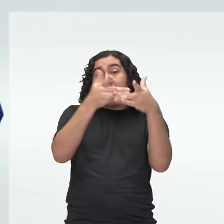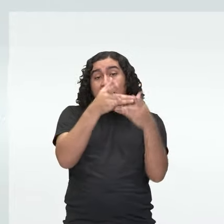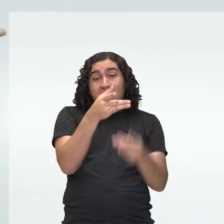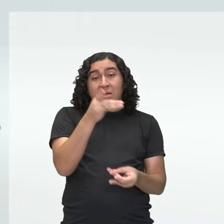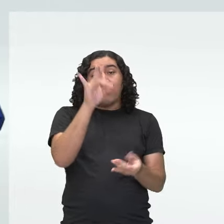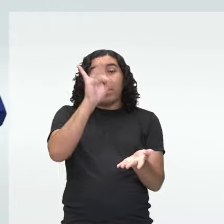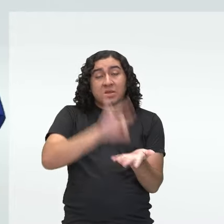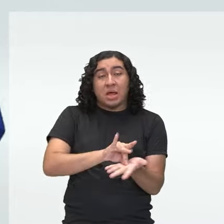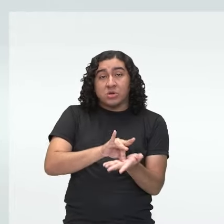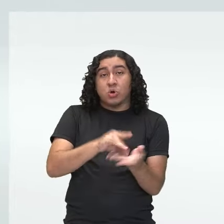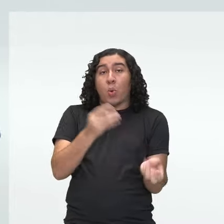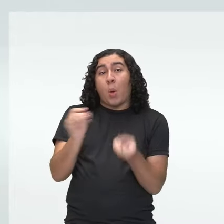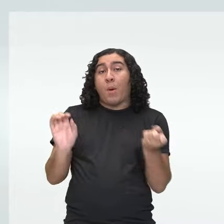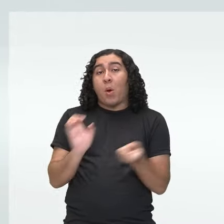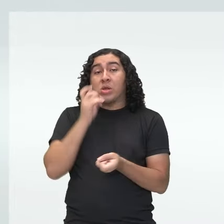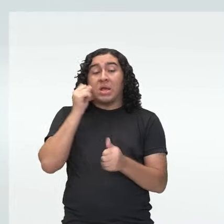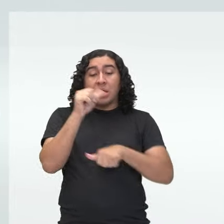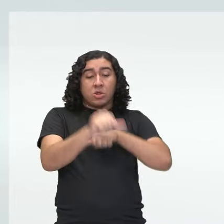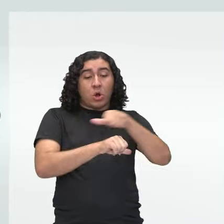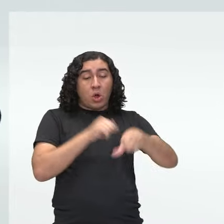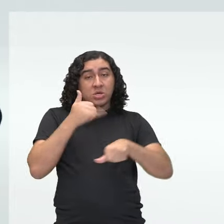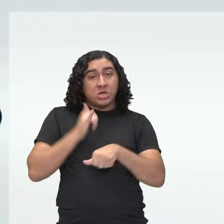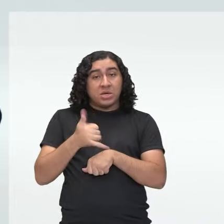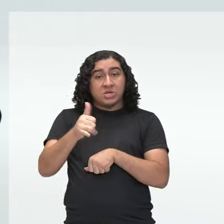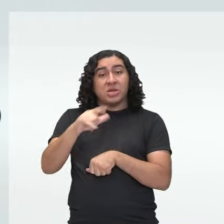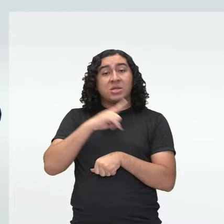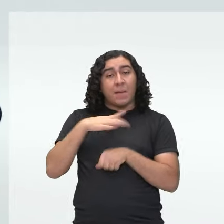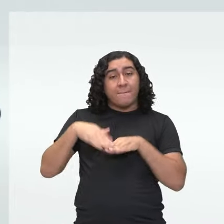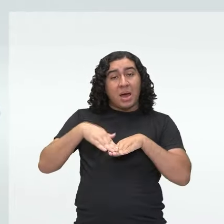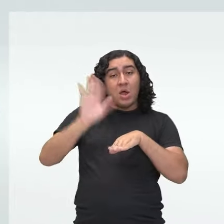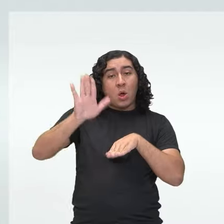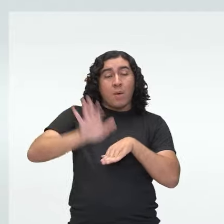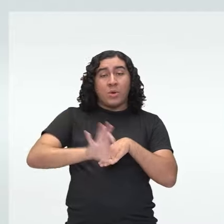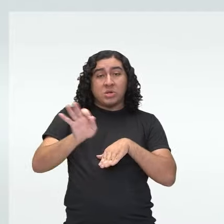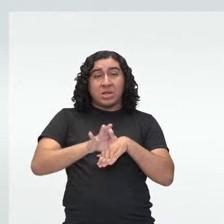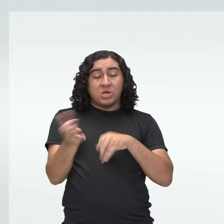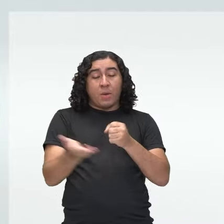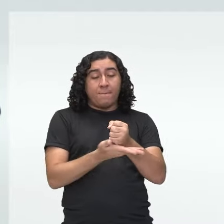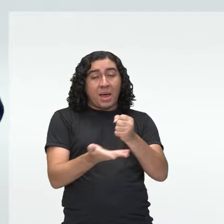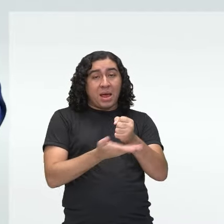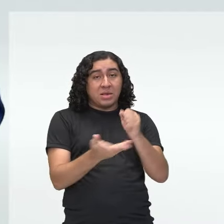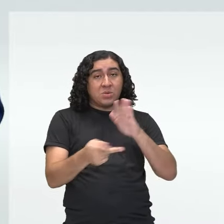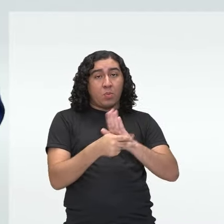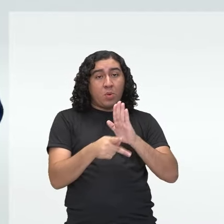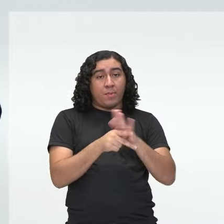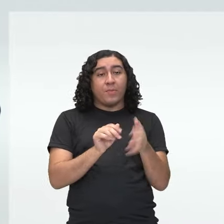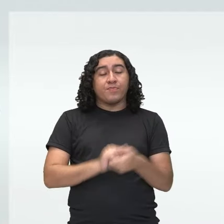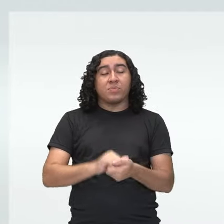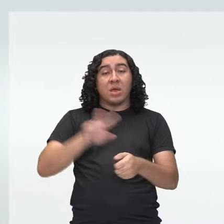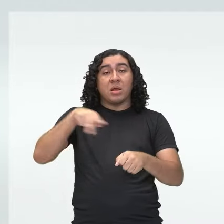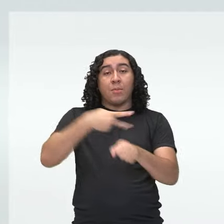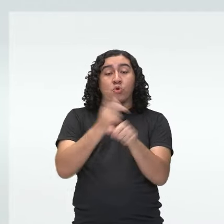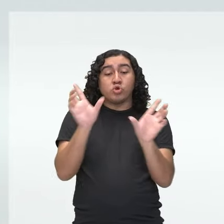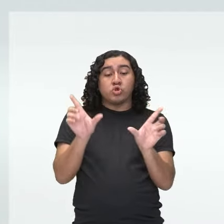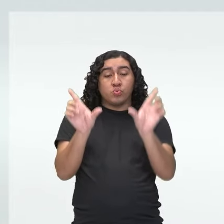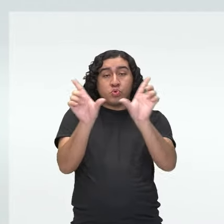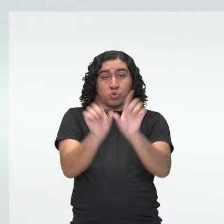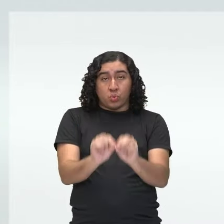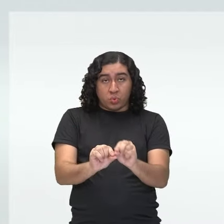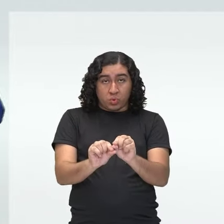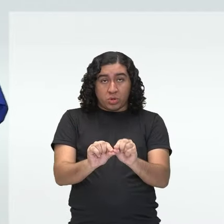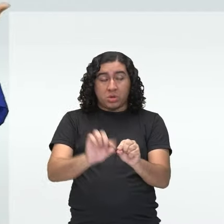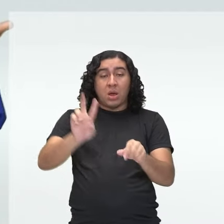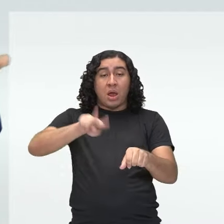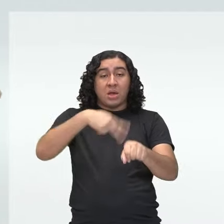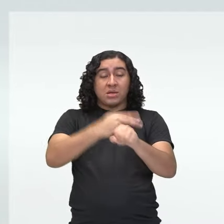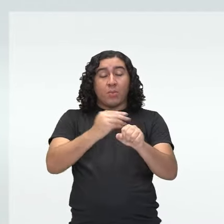esse fluxo e a quantidade de energia sendo bem maior na base, nos produtores, diminuindo nos consumidores